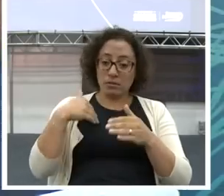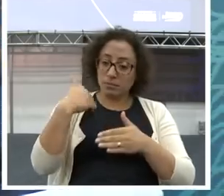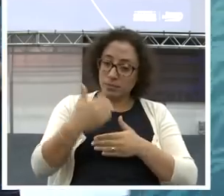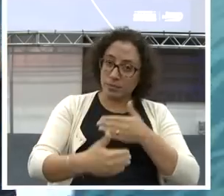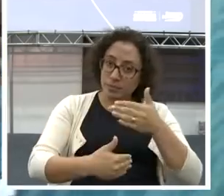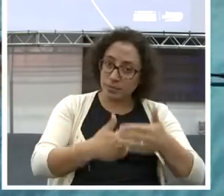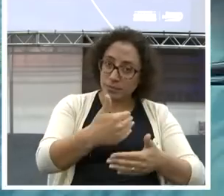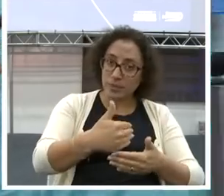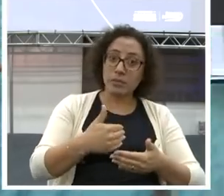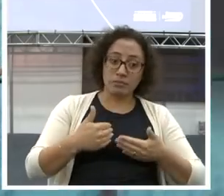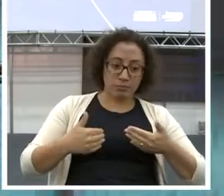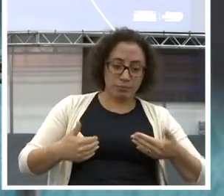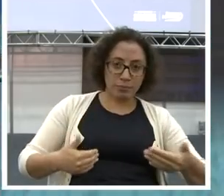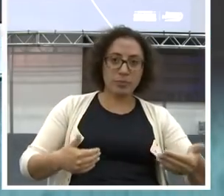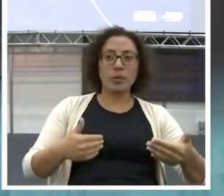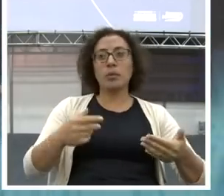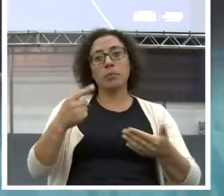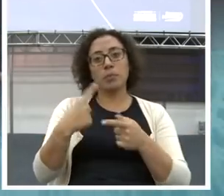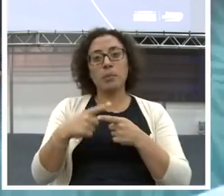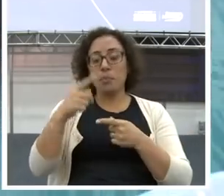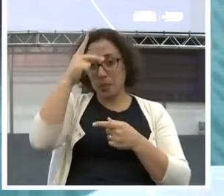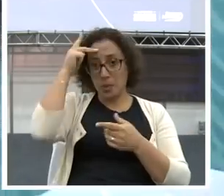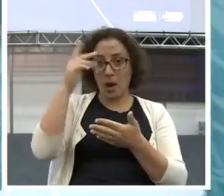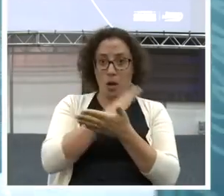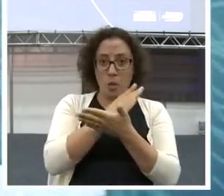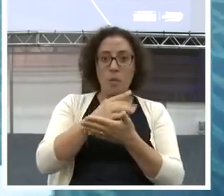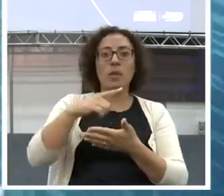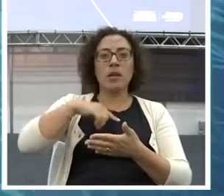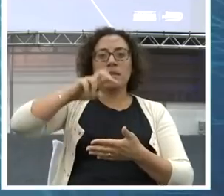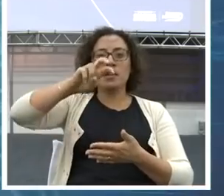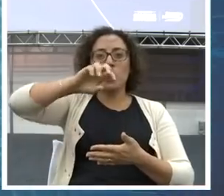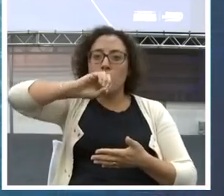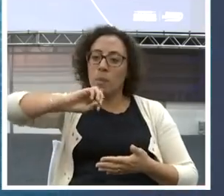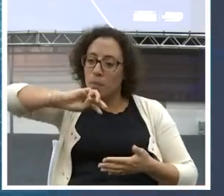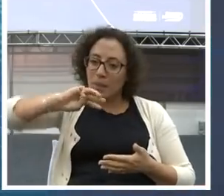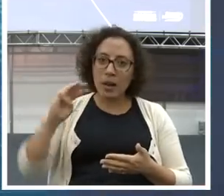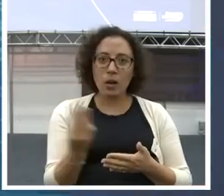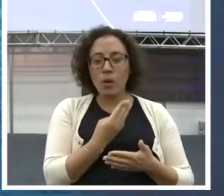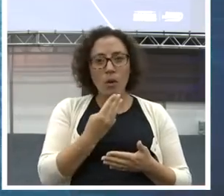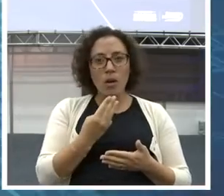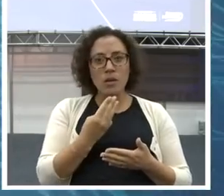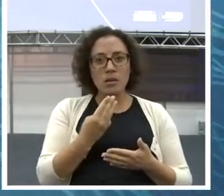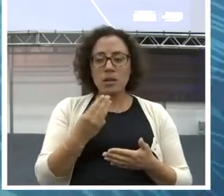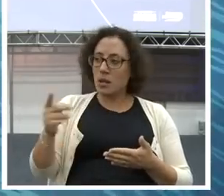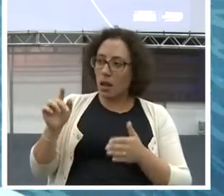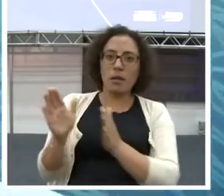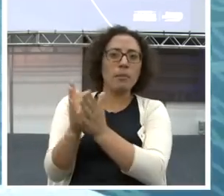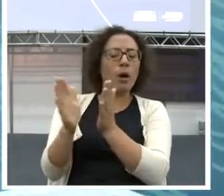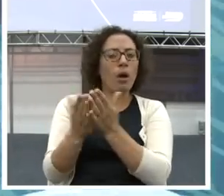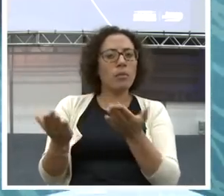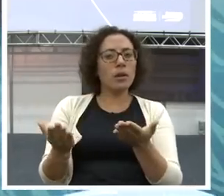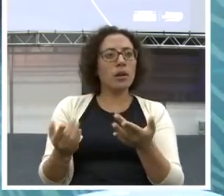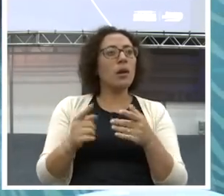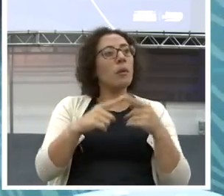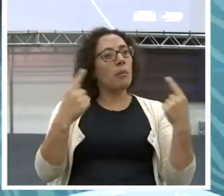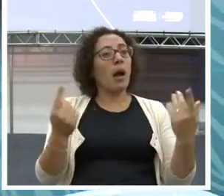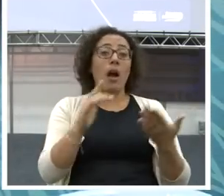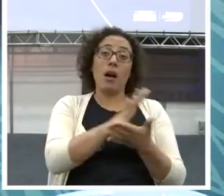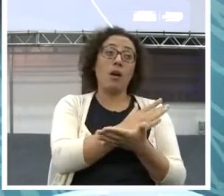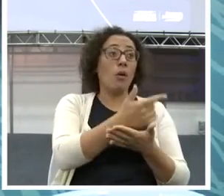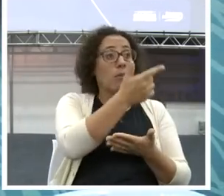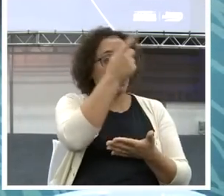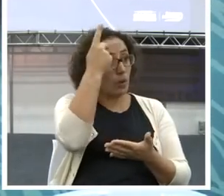Tem gente que tem cinquenta milhões de reais hoje. E é pobre. E tem gente que tem cinquenta mil reais. E é rico.